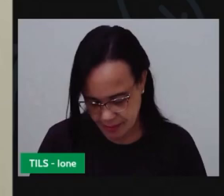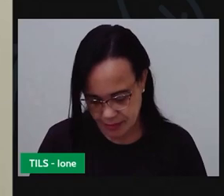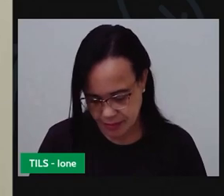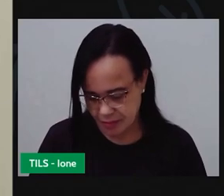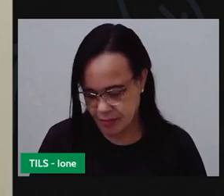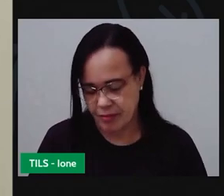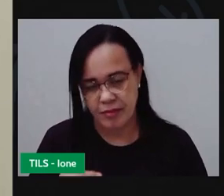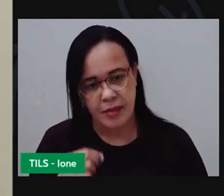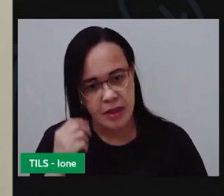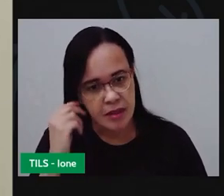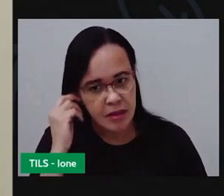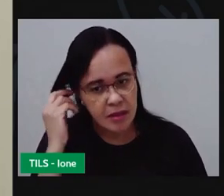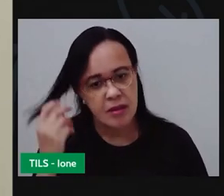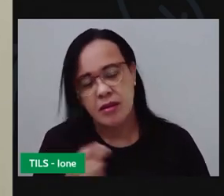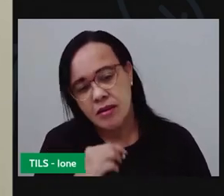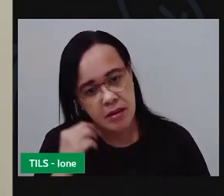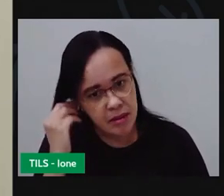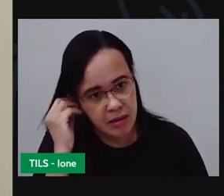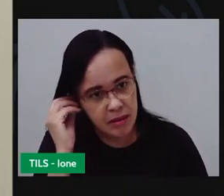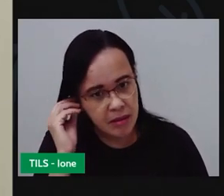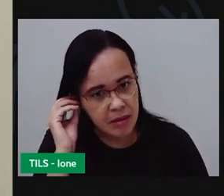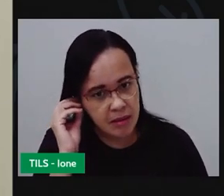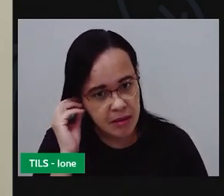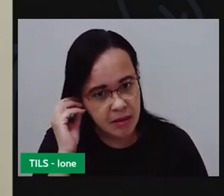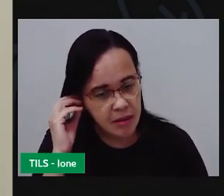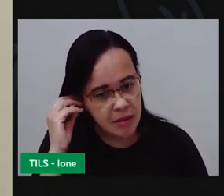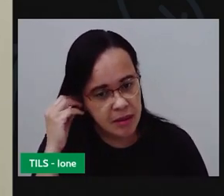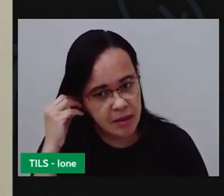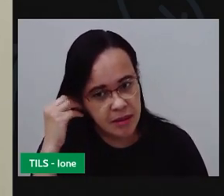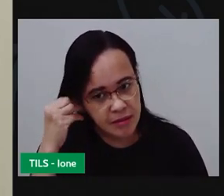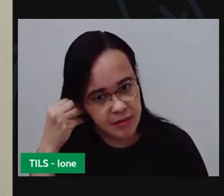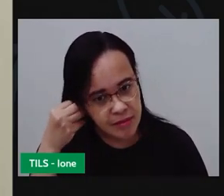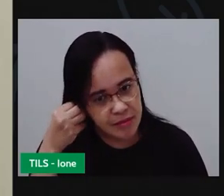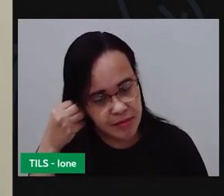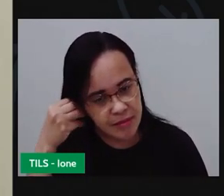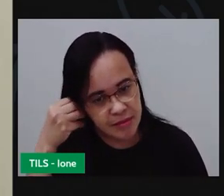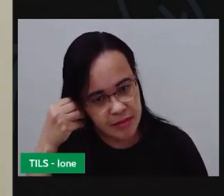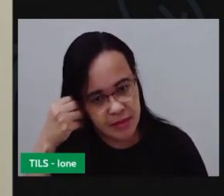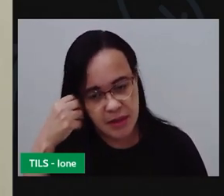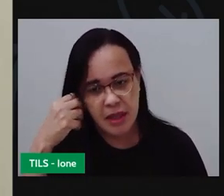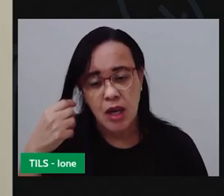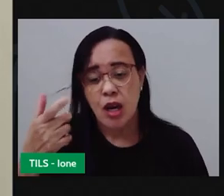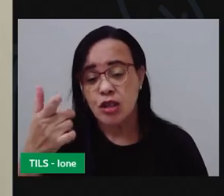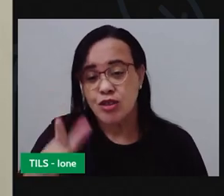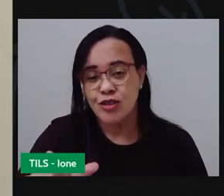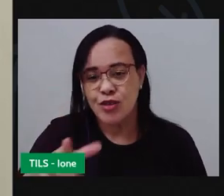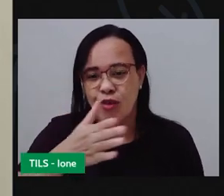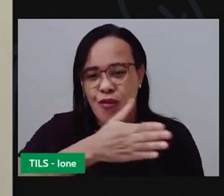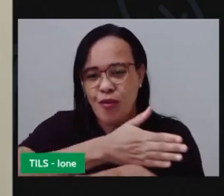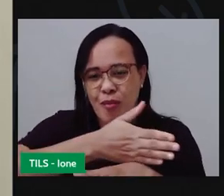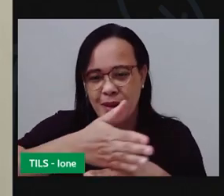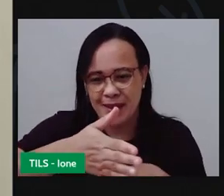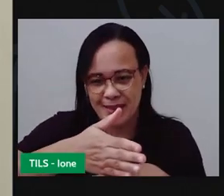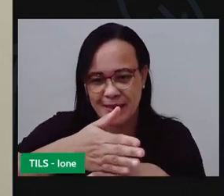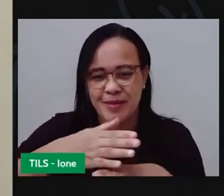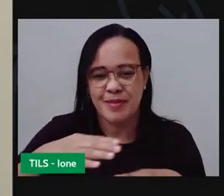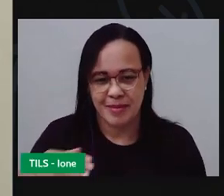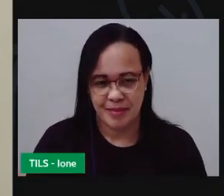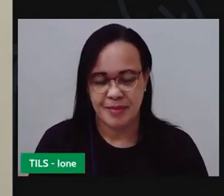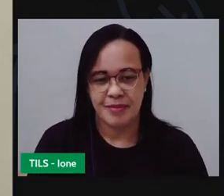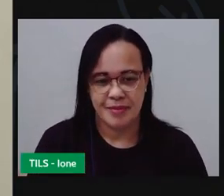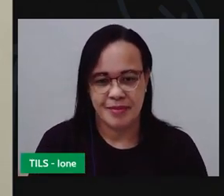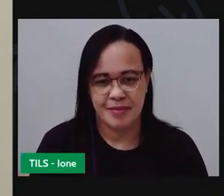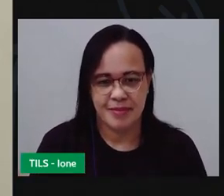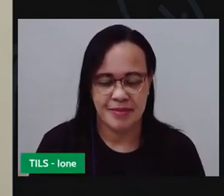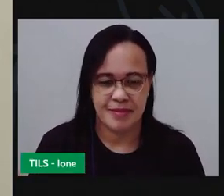agora deixa eu colocar aqui novamente o barbante que acabou soltando